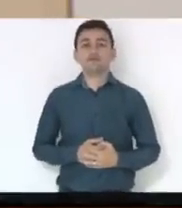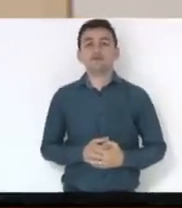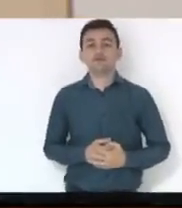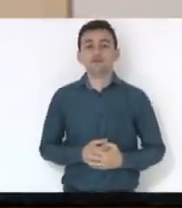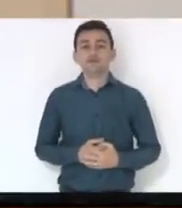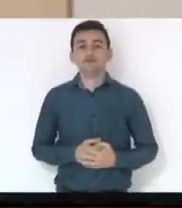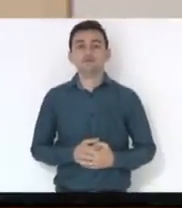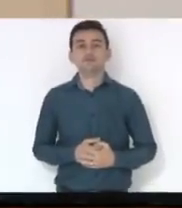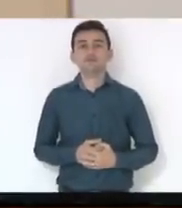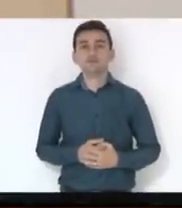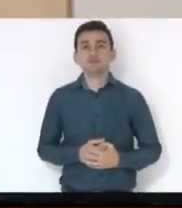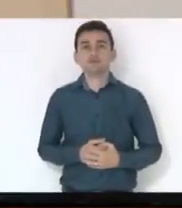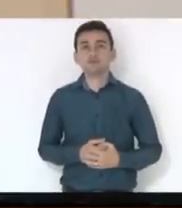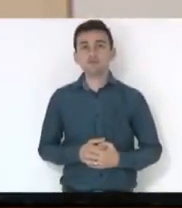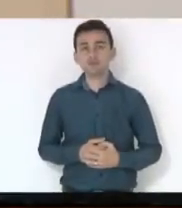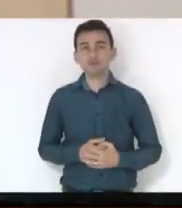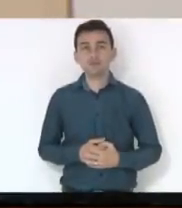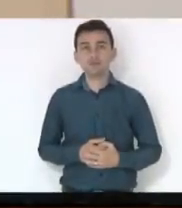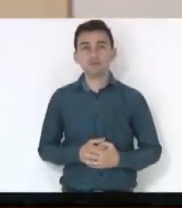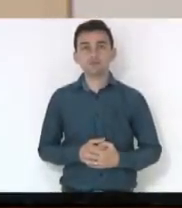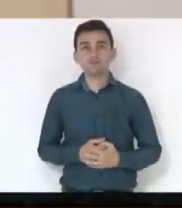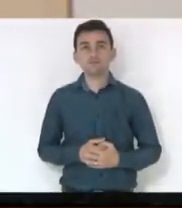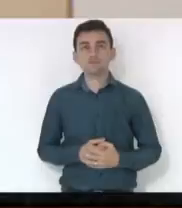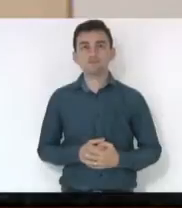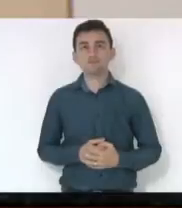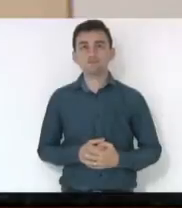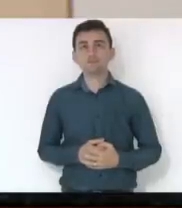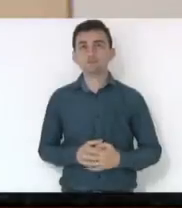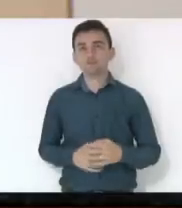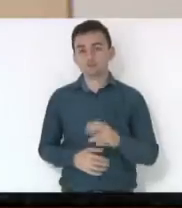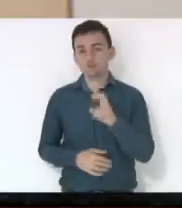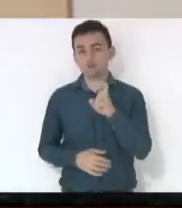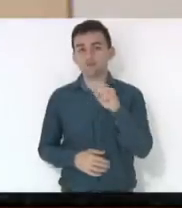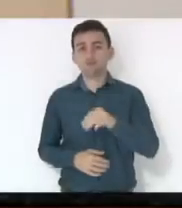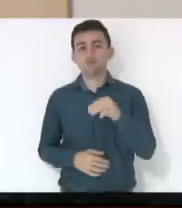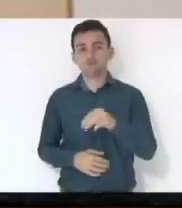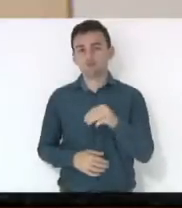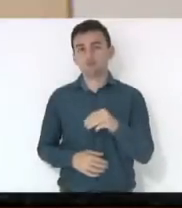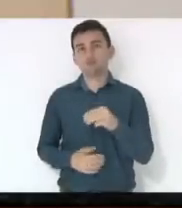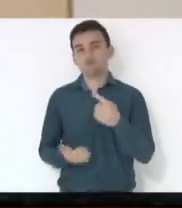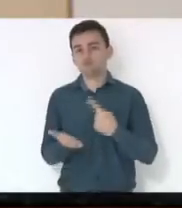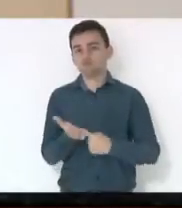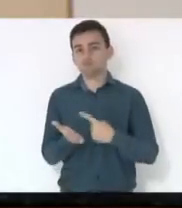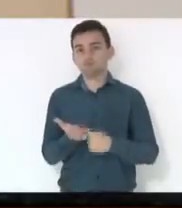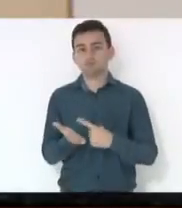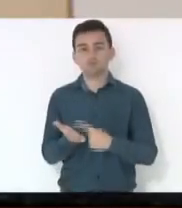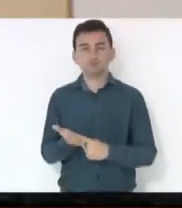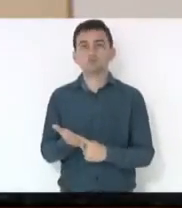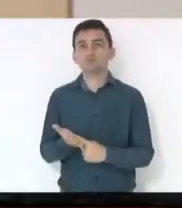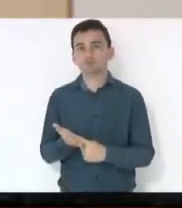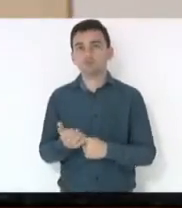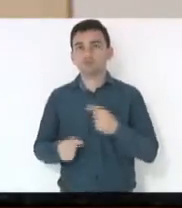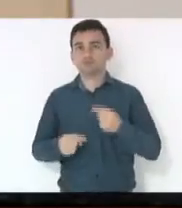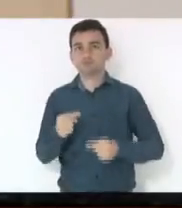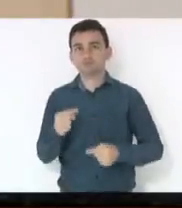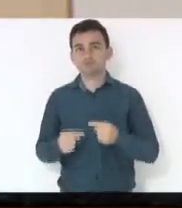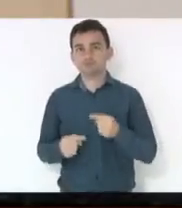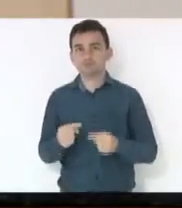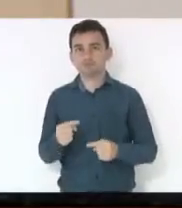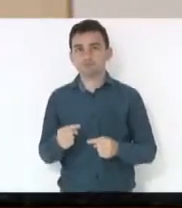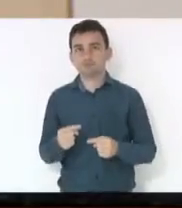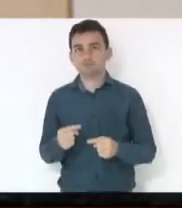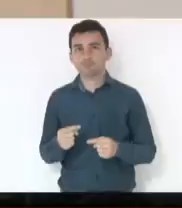diminuir o tempo do debate? Vou dar uns cinco minutos conforme acordado. Então, em